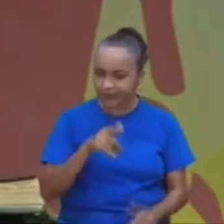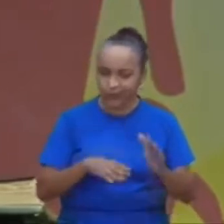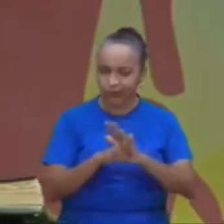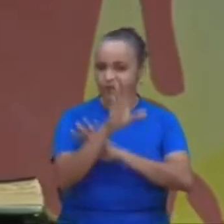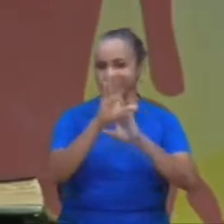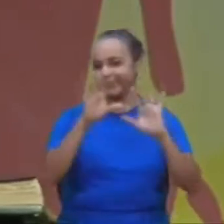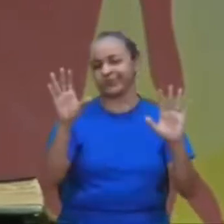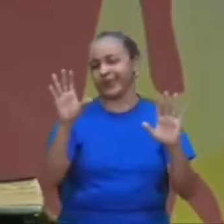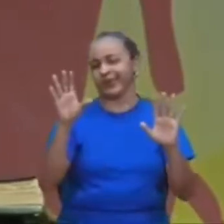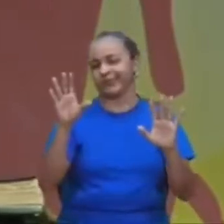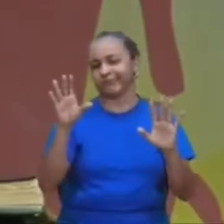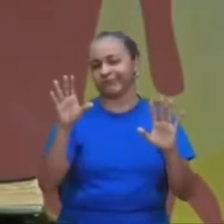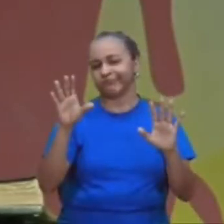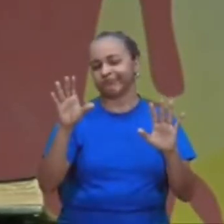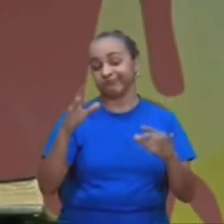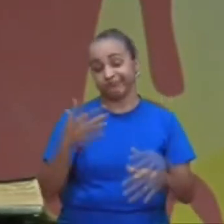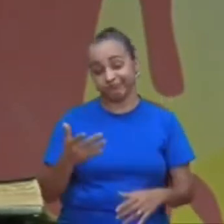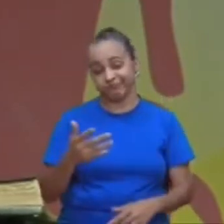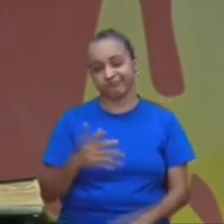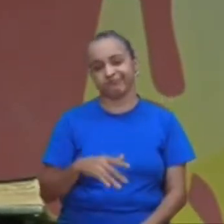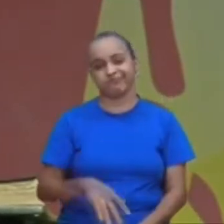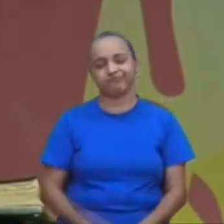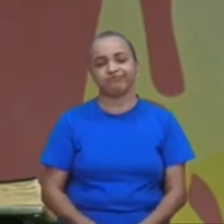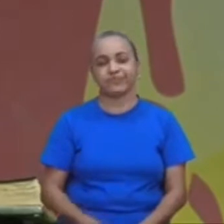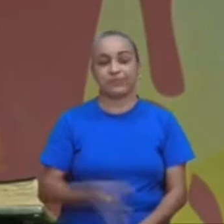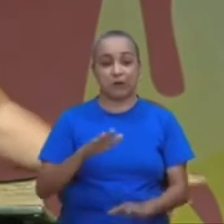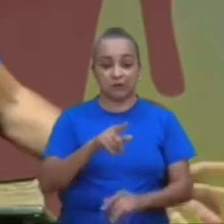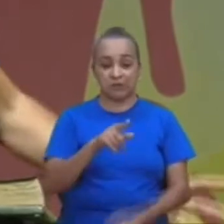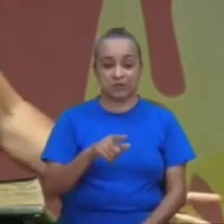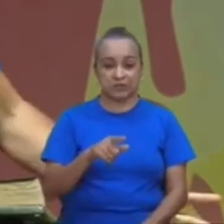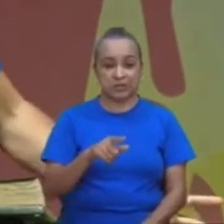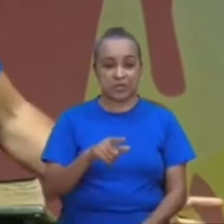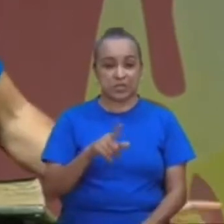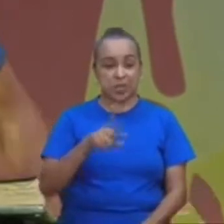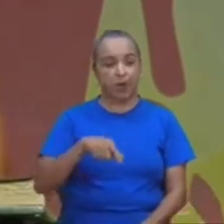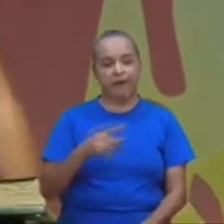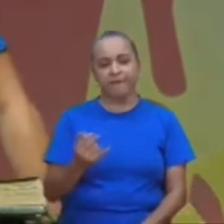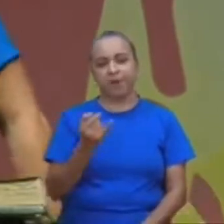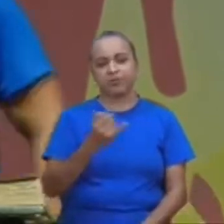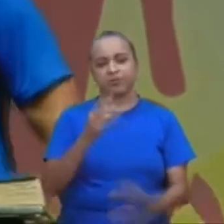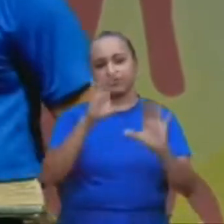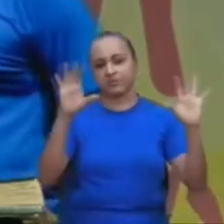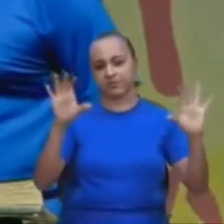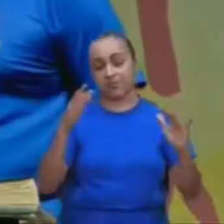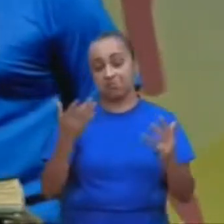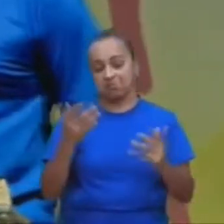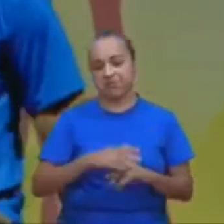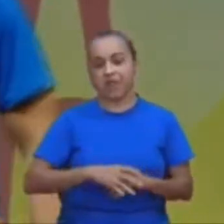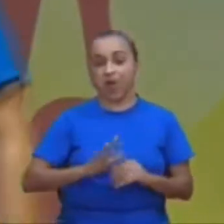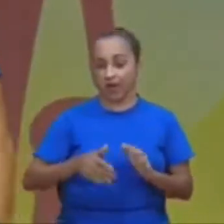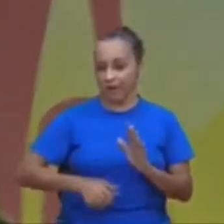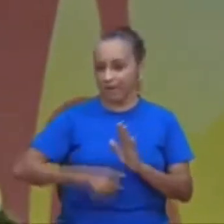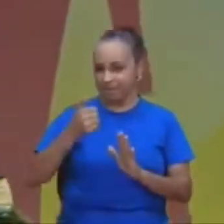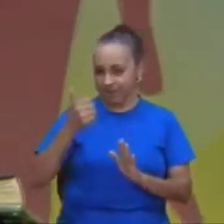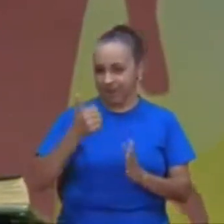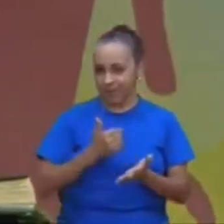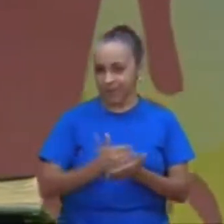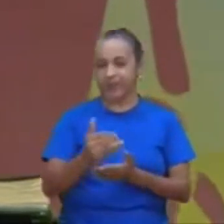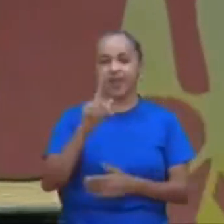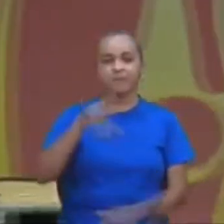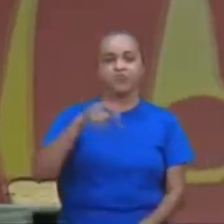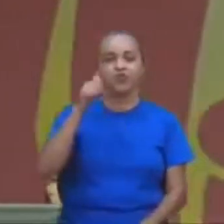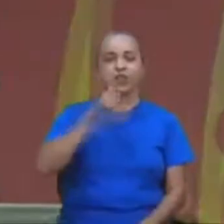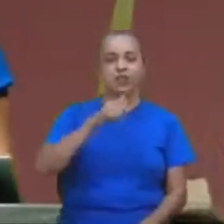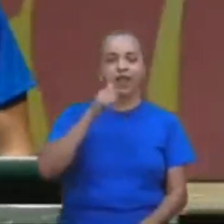céus, talvez nem entre nele, tá, então, vamos começar, vamos primeiro, com a primeira, Miriam,